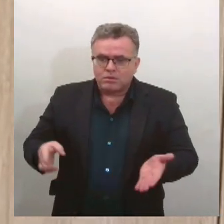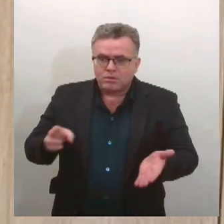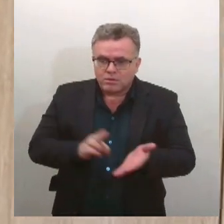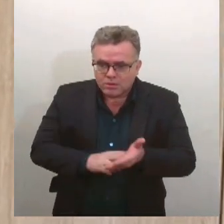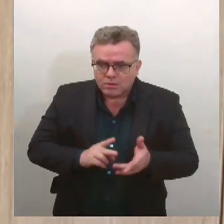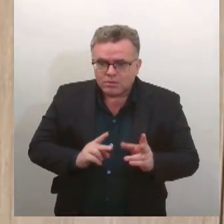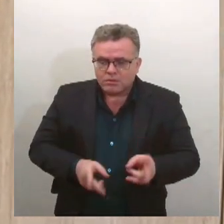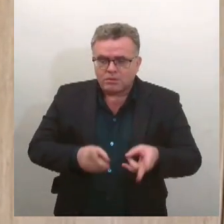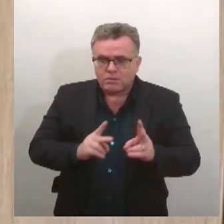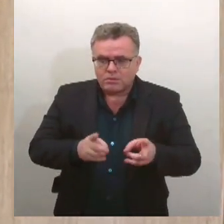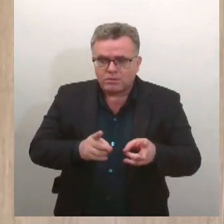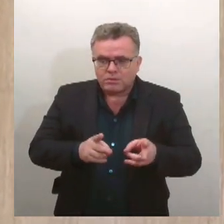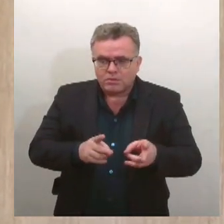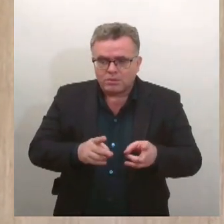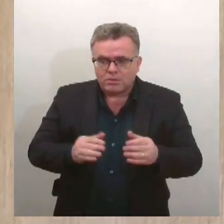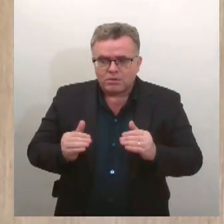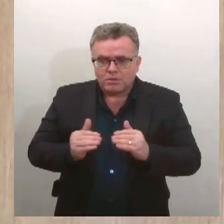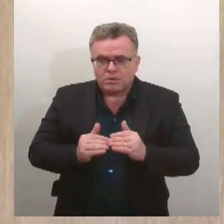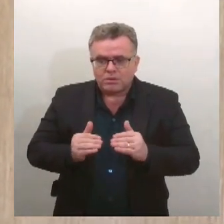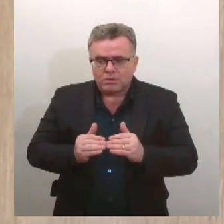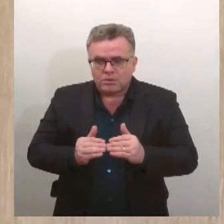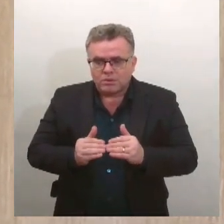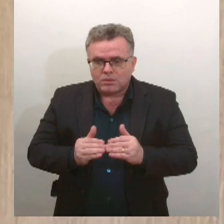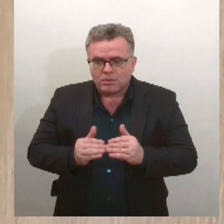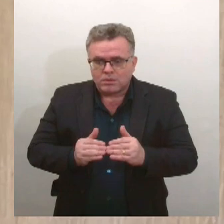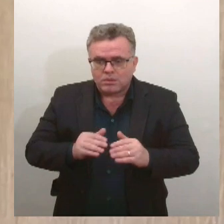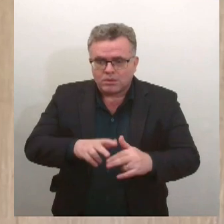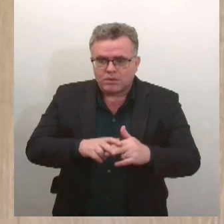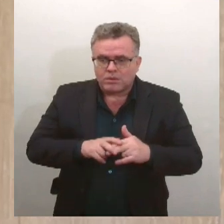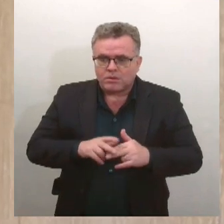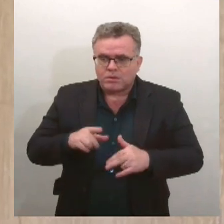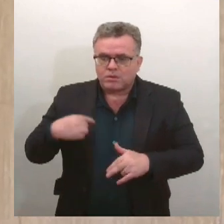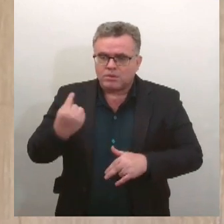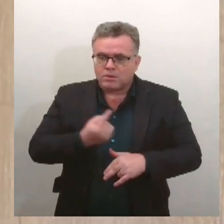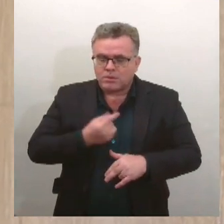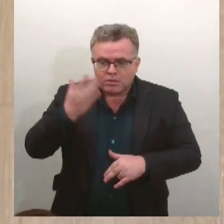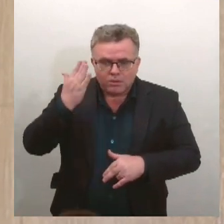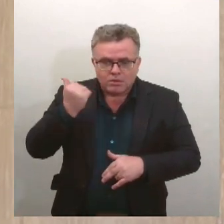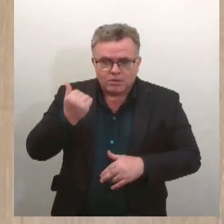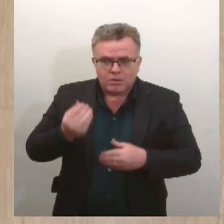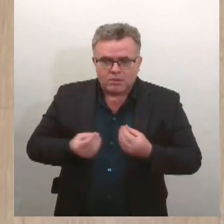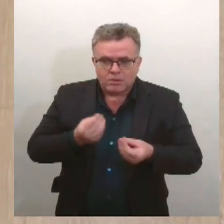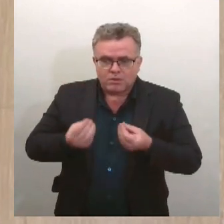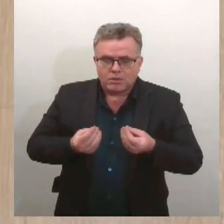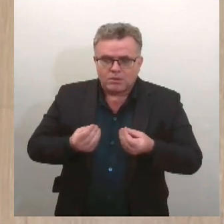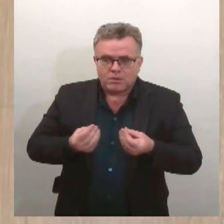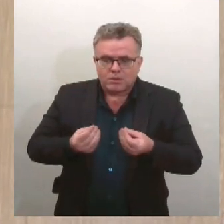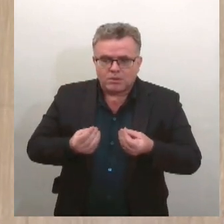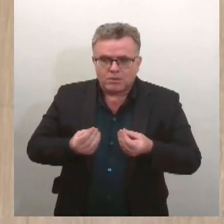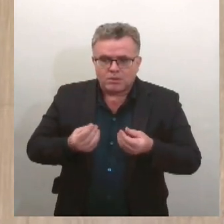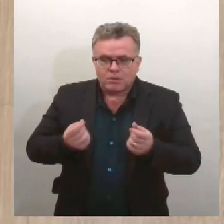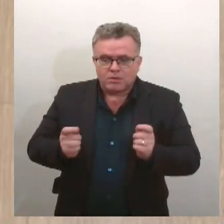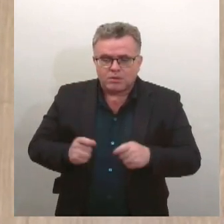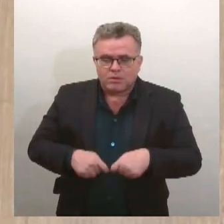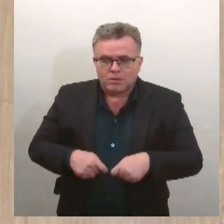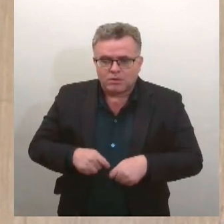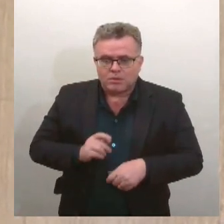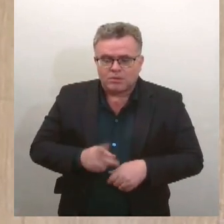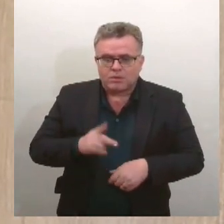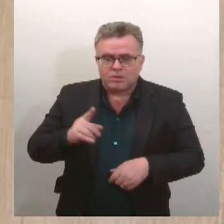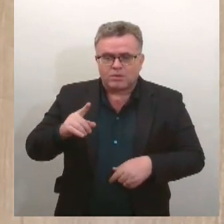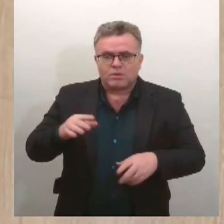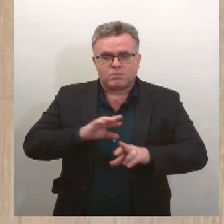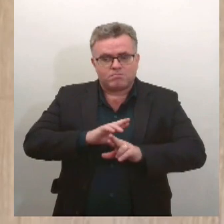inteiro, como a gente já falou, e a gente sabe que isso tem desdobramentos bastante complexos. Há exemplos de mascarar